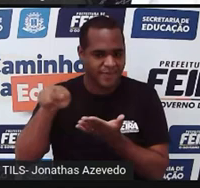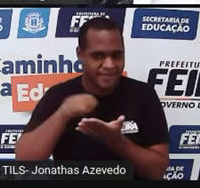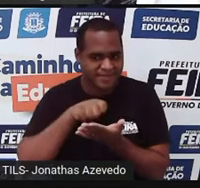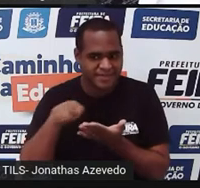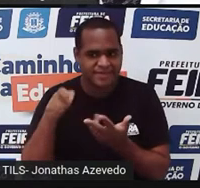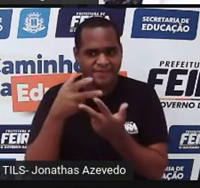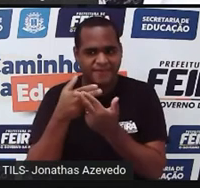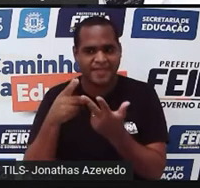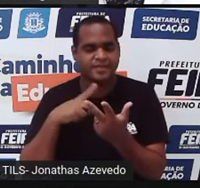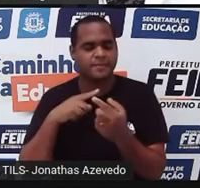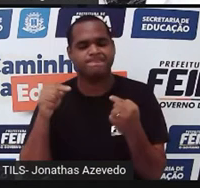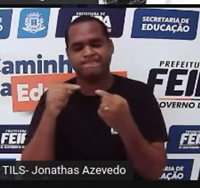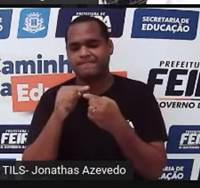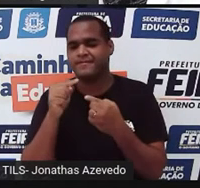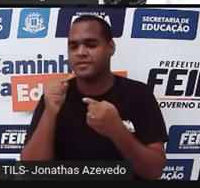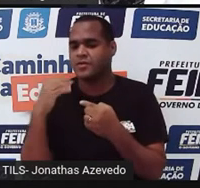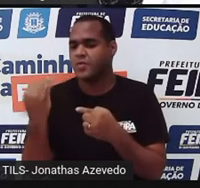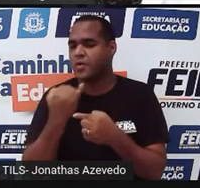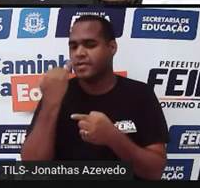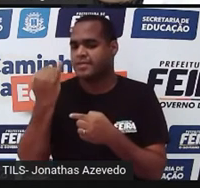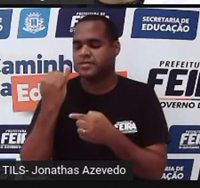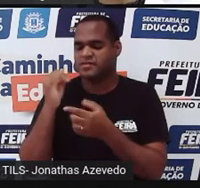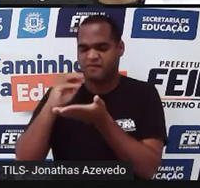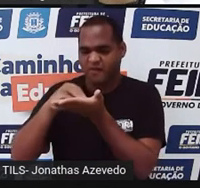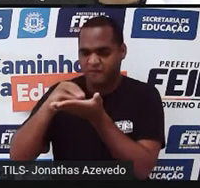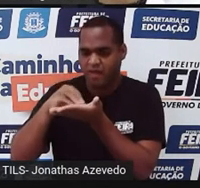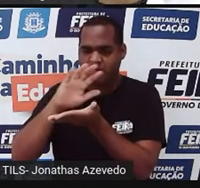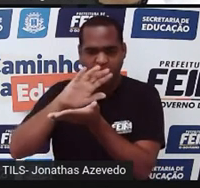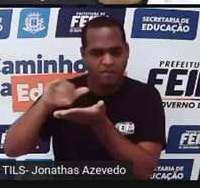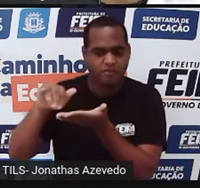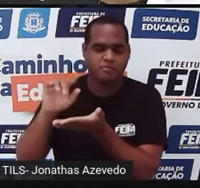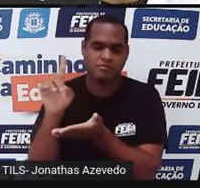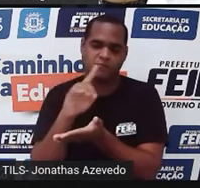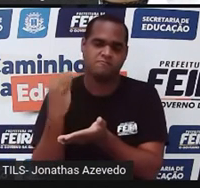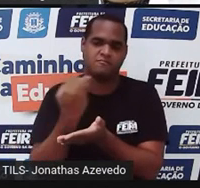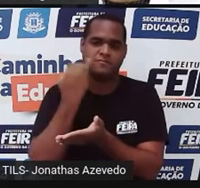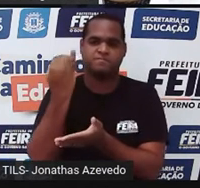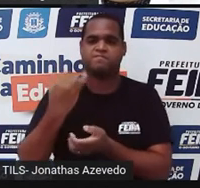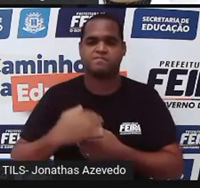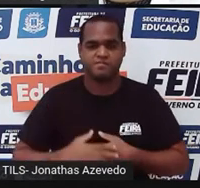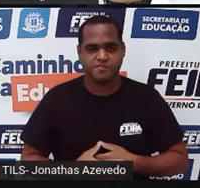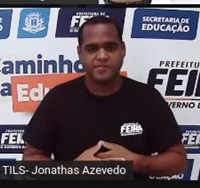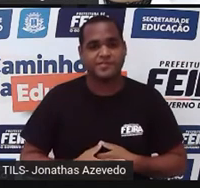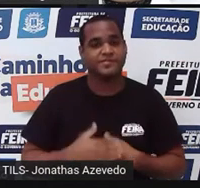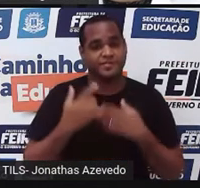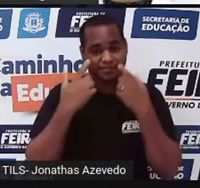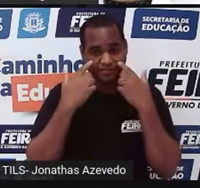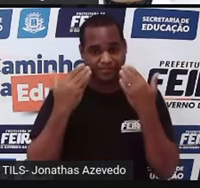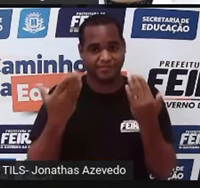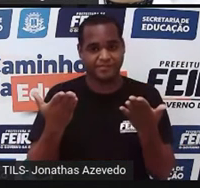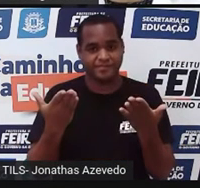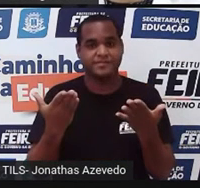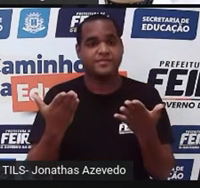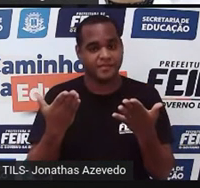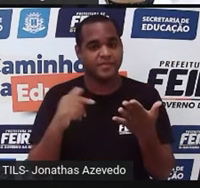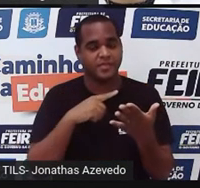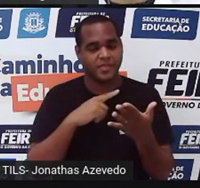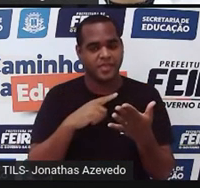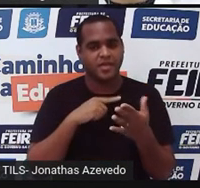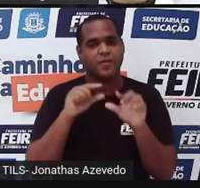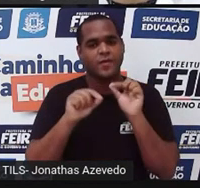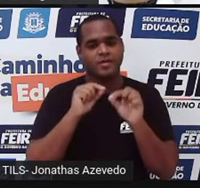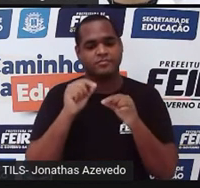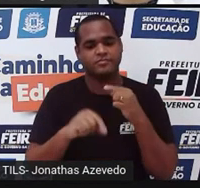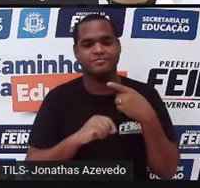instrumentos que não se dispensam. Tá bom? Então, as figuras que têm formatos